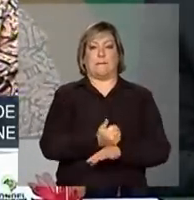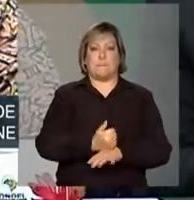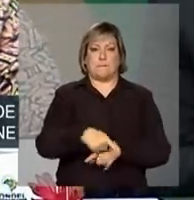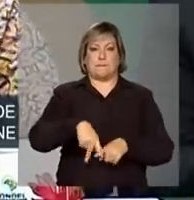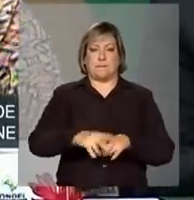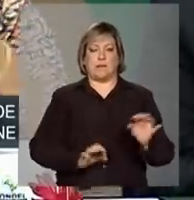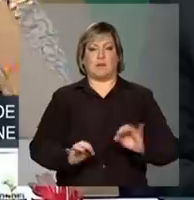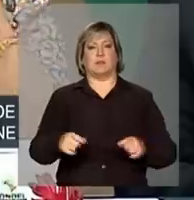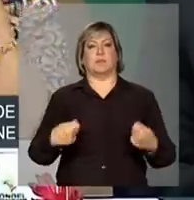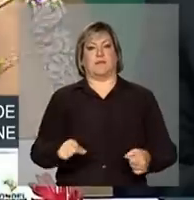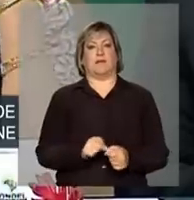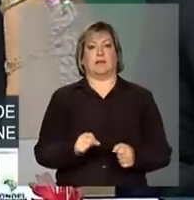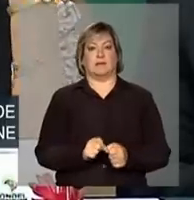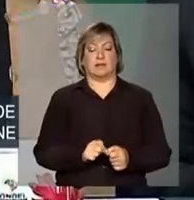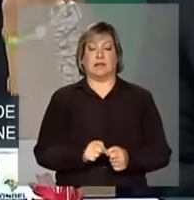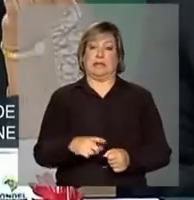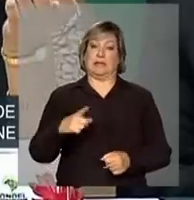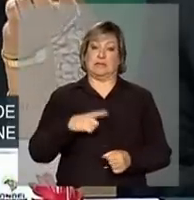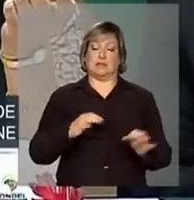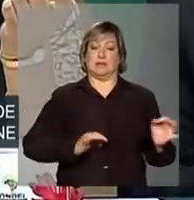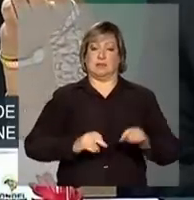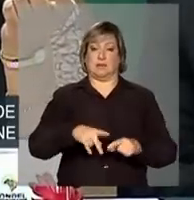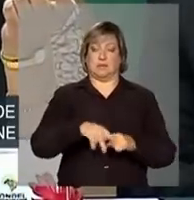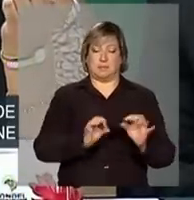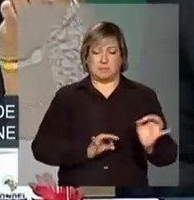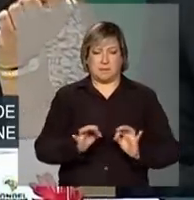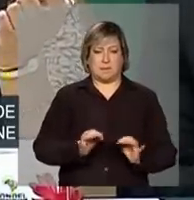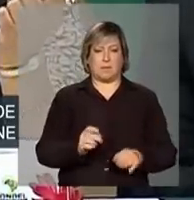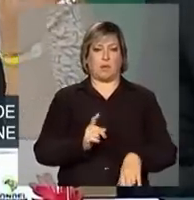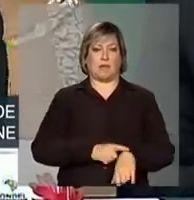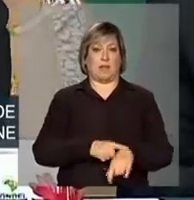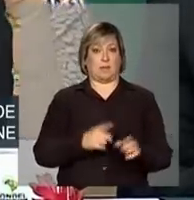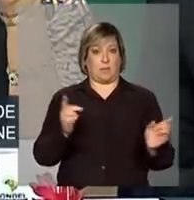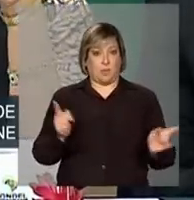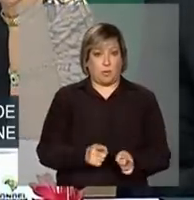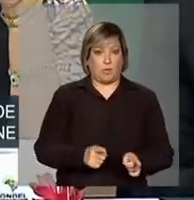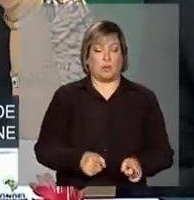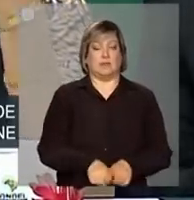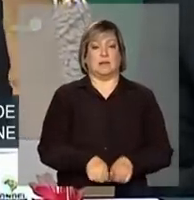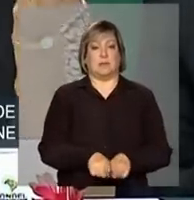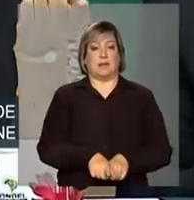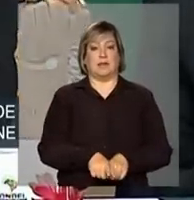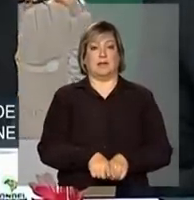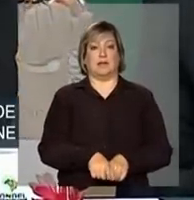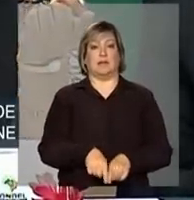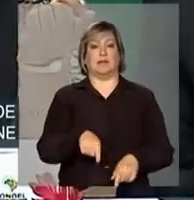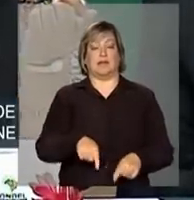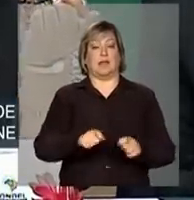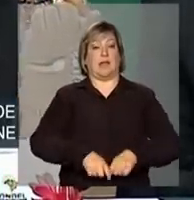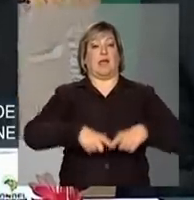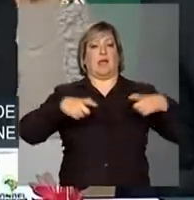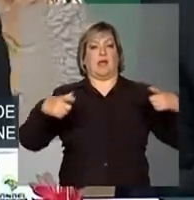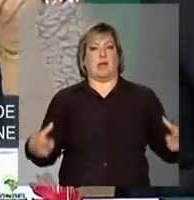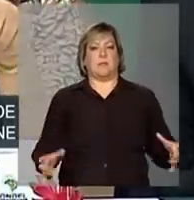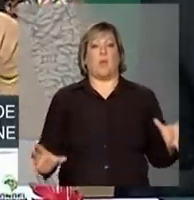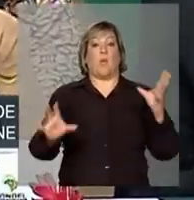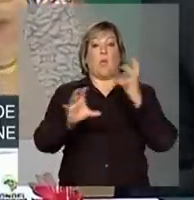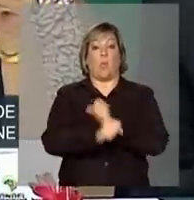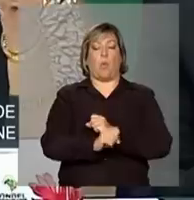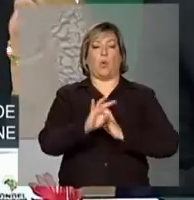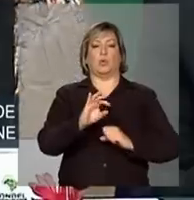serem feitos. Tanto aprimoramentos no curto prazo, que é ampliar a quantidade de